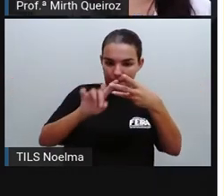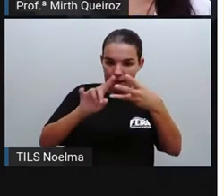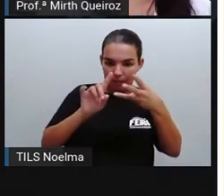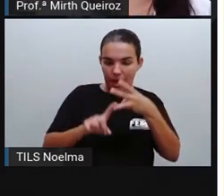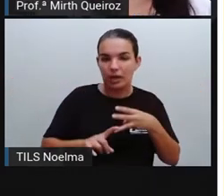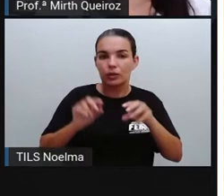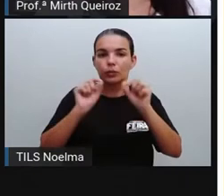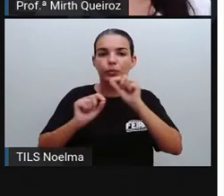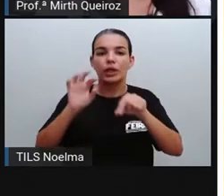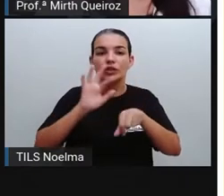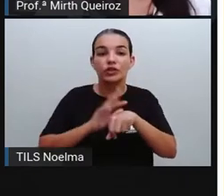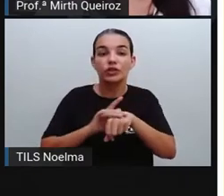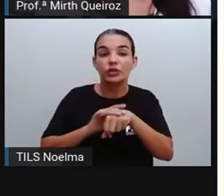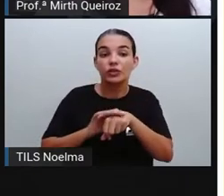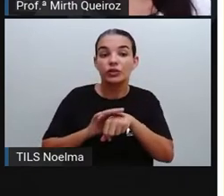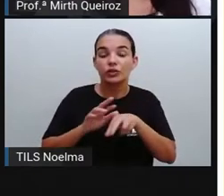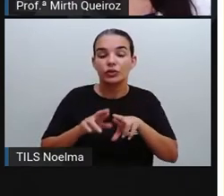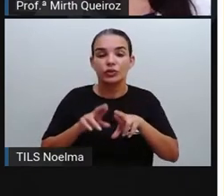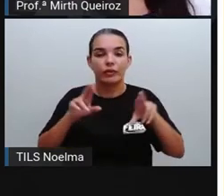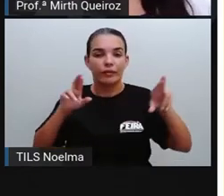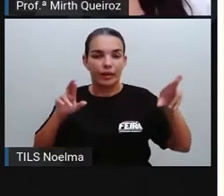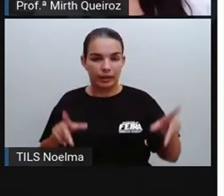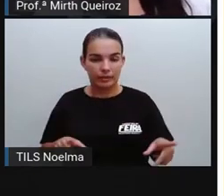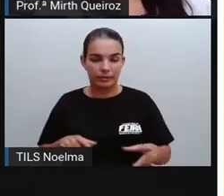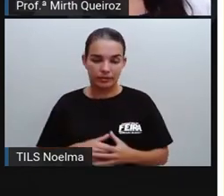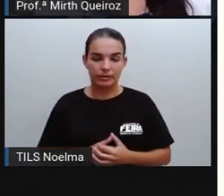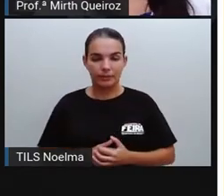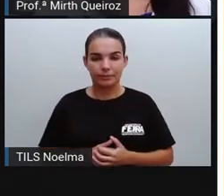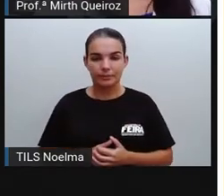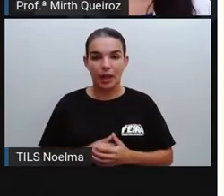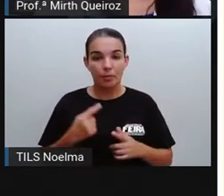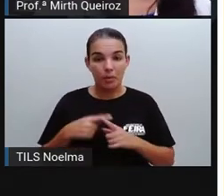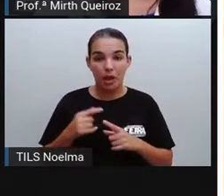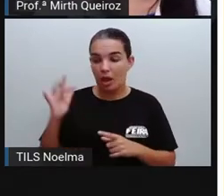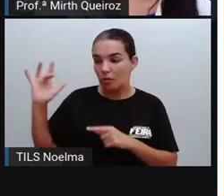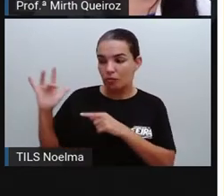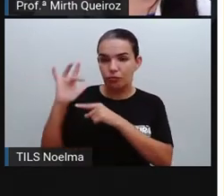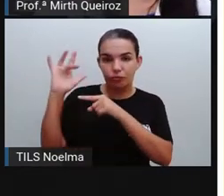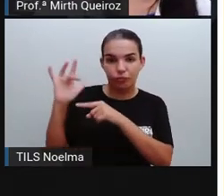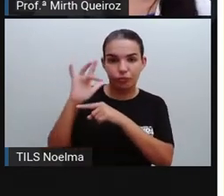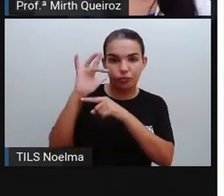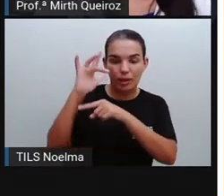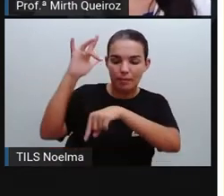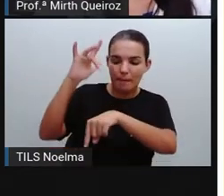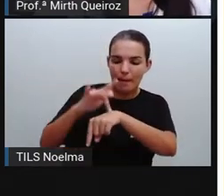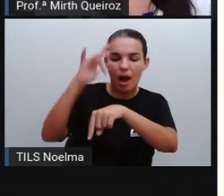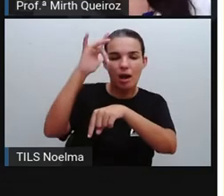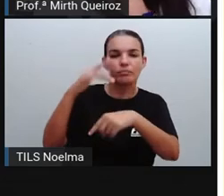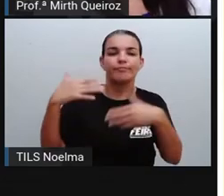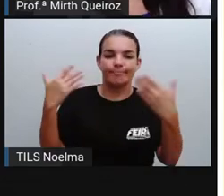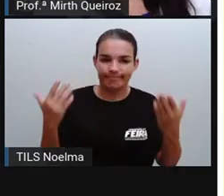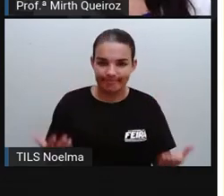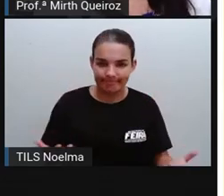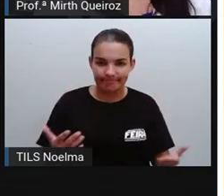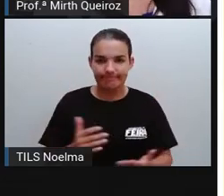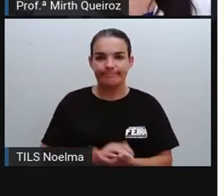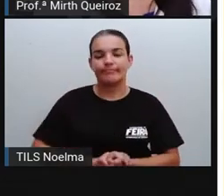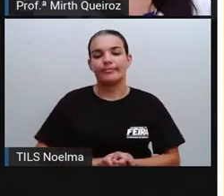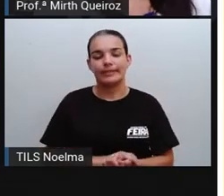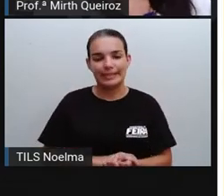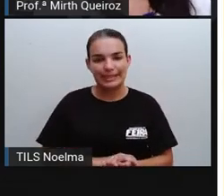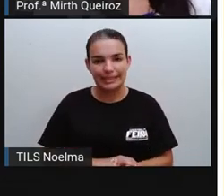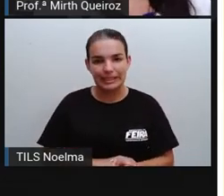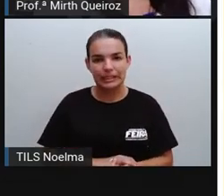causadas aí pelo vírus, né? Onde a gente tem como vetor o mosquito da dengue,